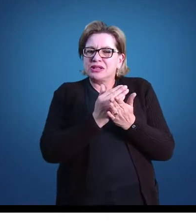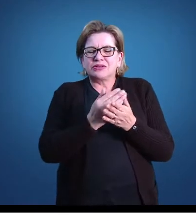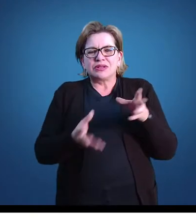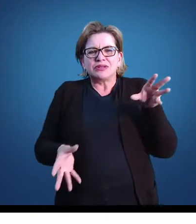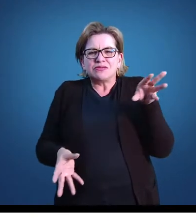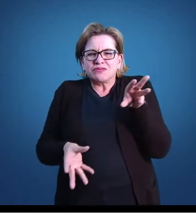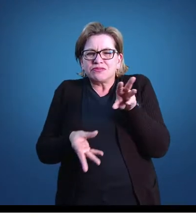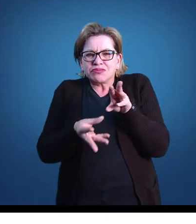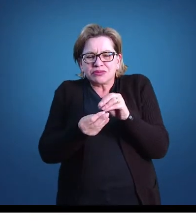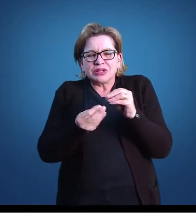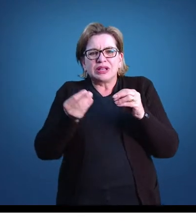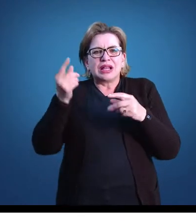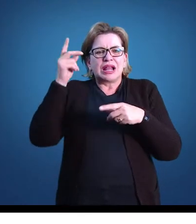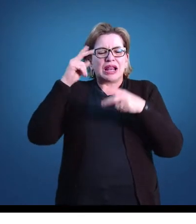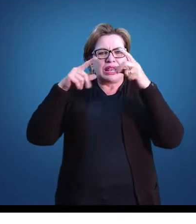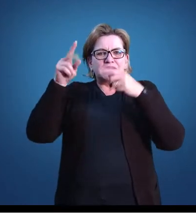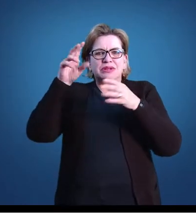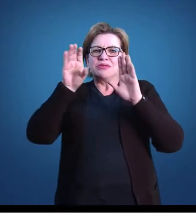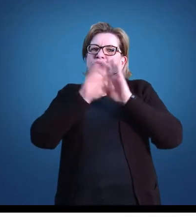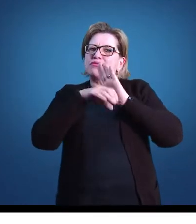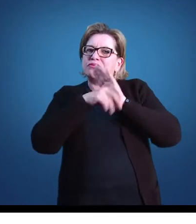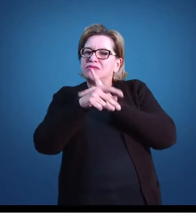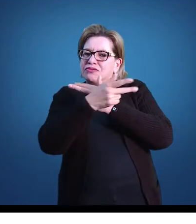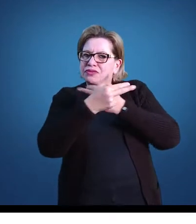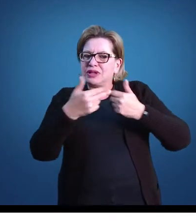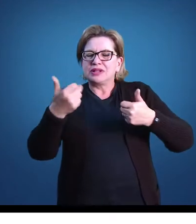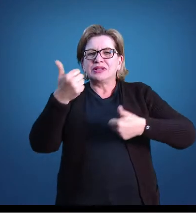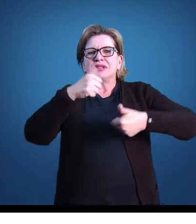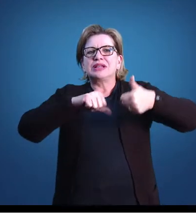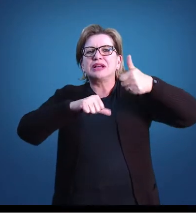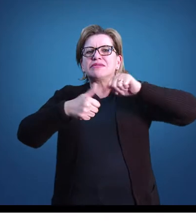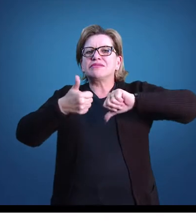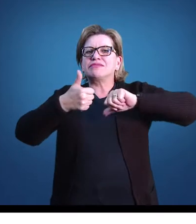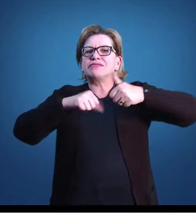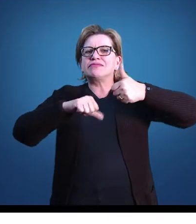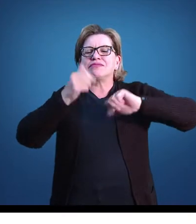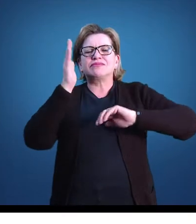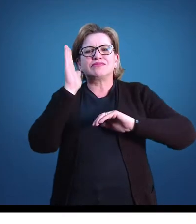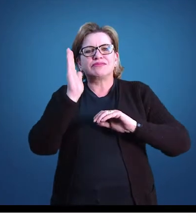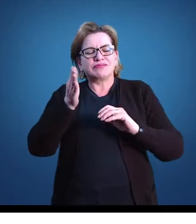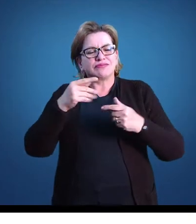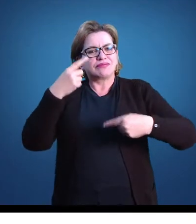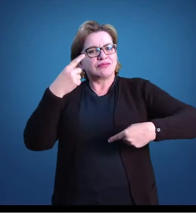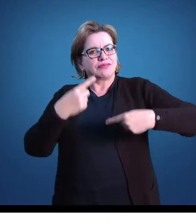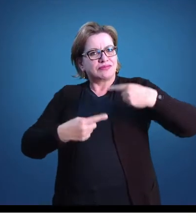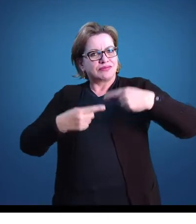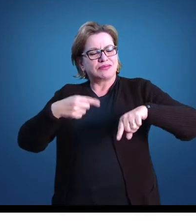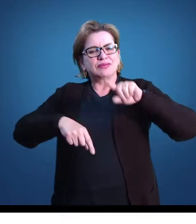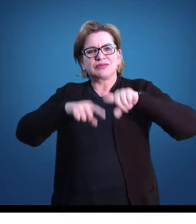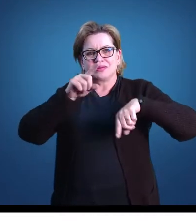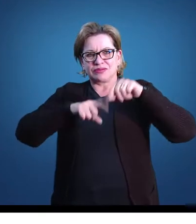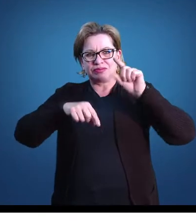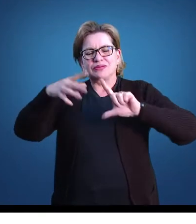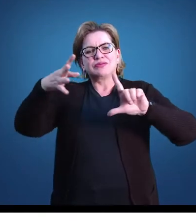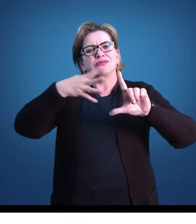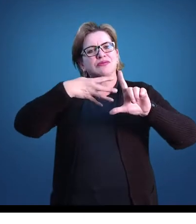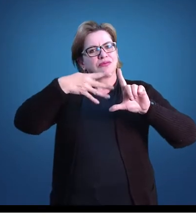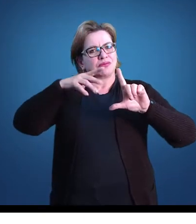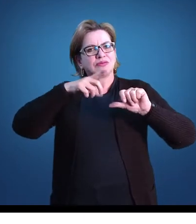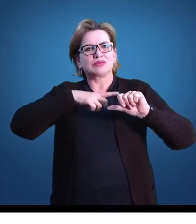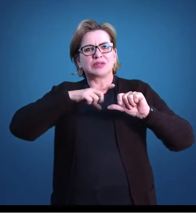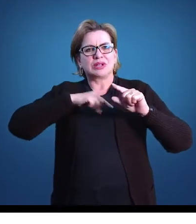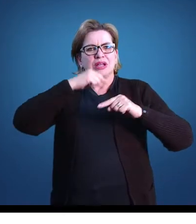breve retomada a respeito dos conceitos de avaliação que nós já discutimos nos materiais disponibilizados no MUDO. Posteriormente,